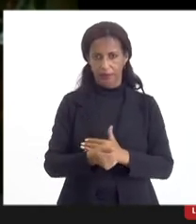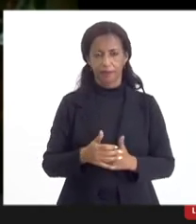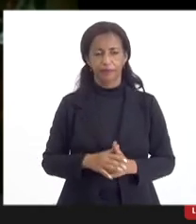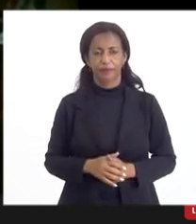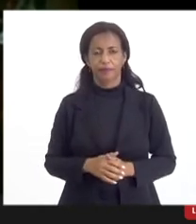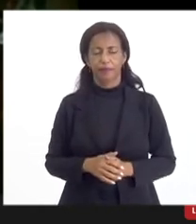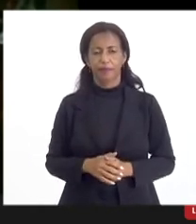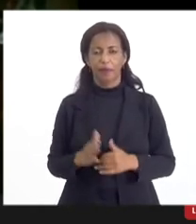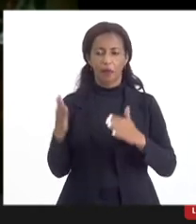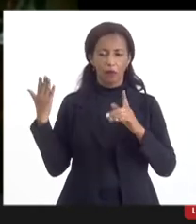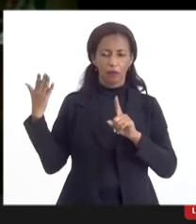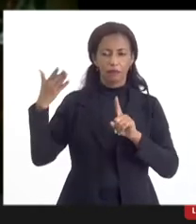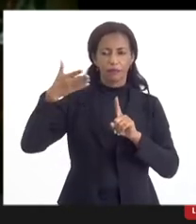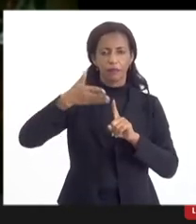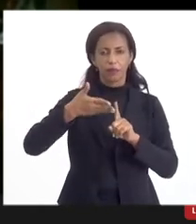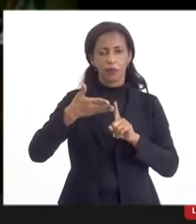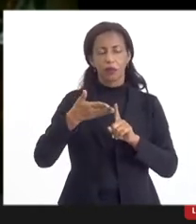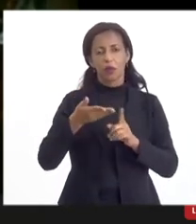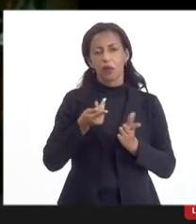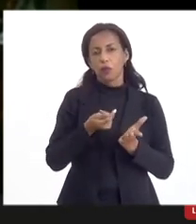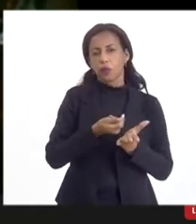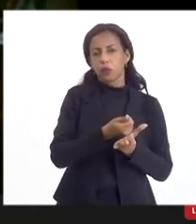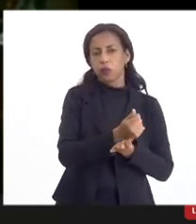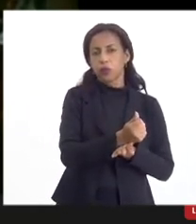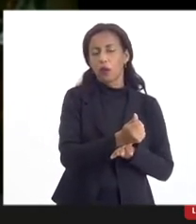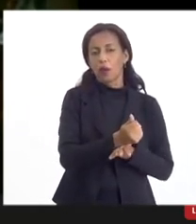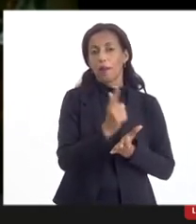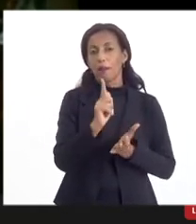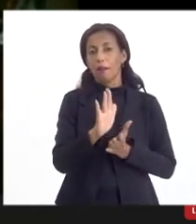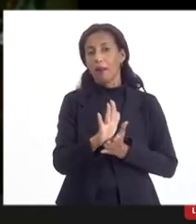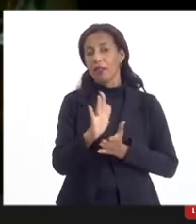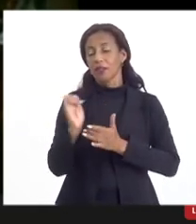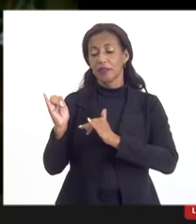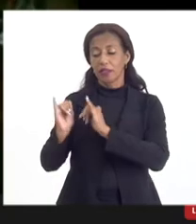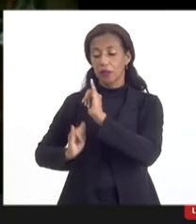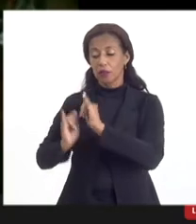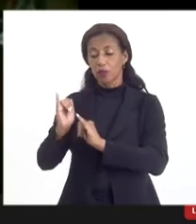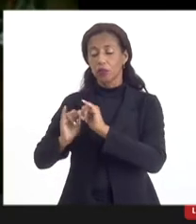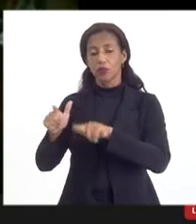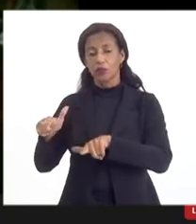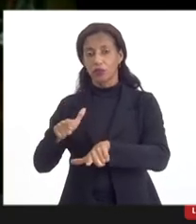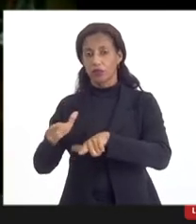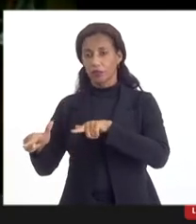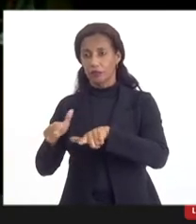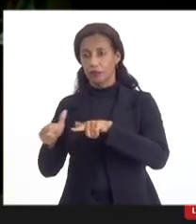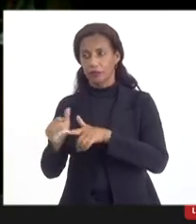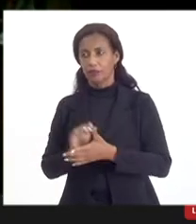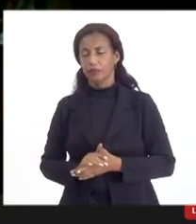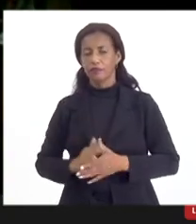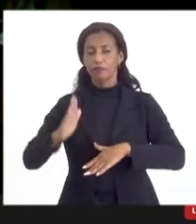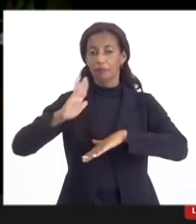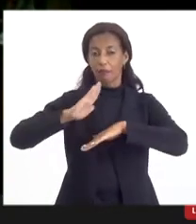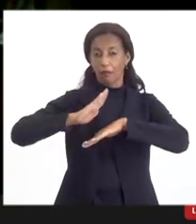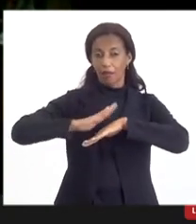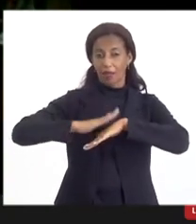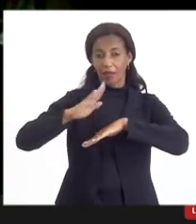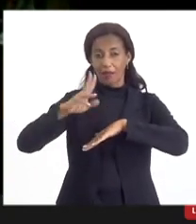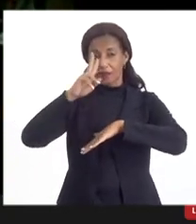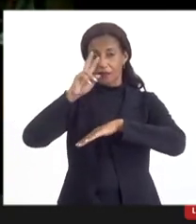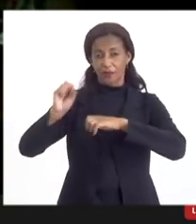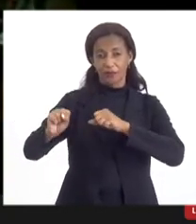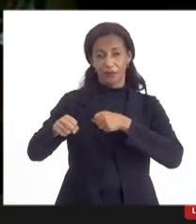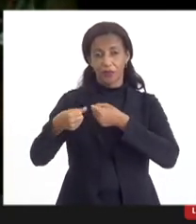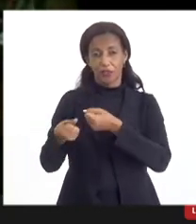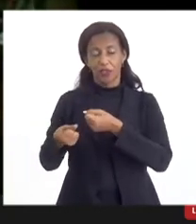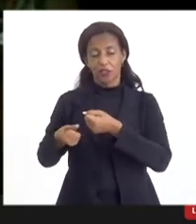a ênfase é no investimento, mas na indústria que nós trabalhamos, ela é muito mais intensiva em capital